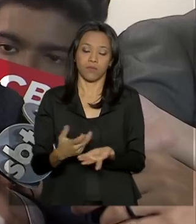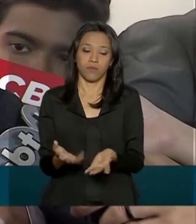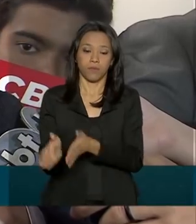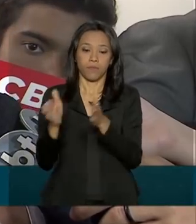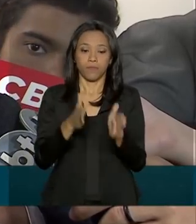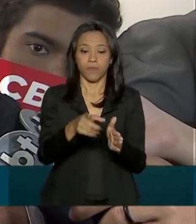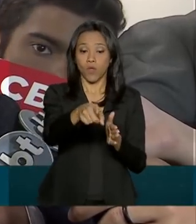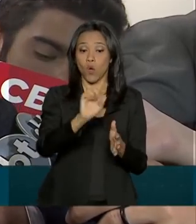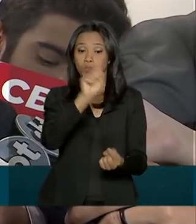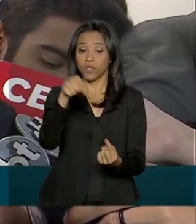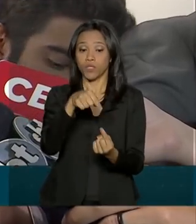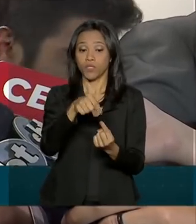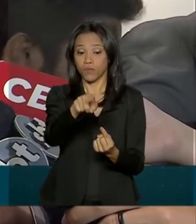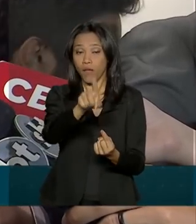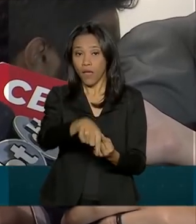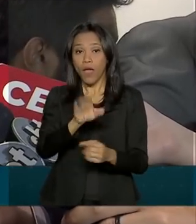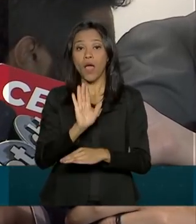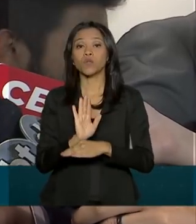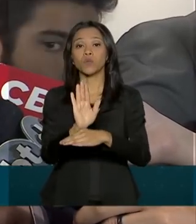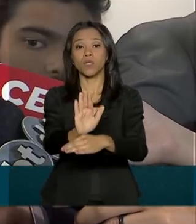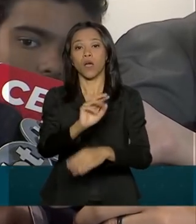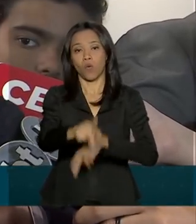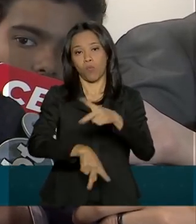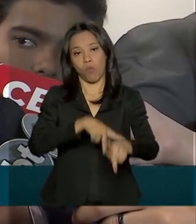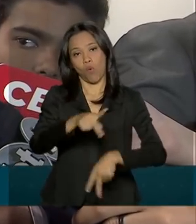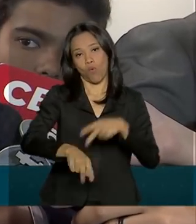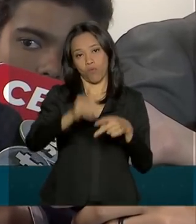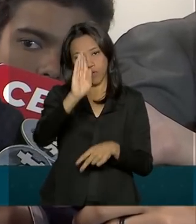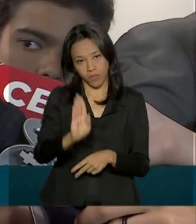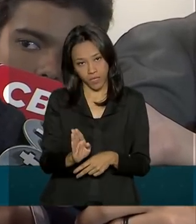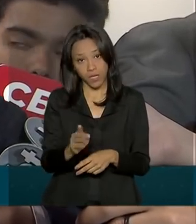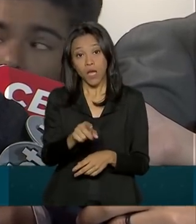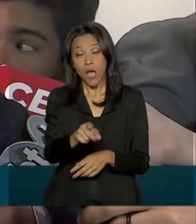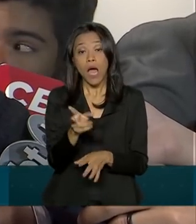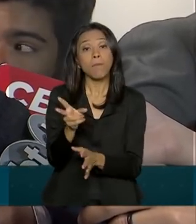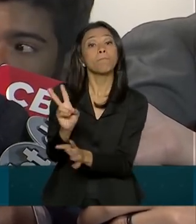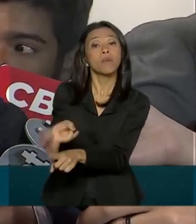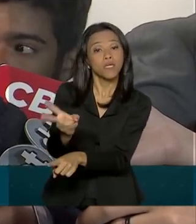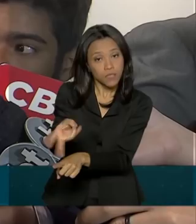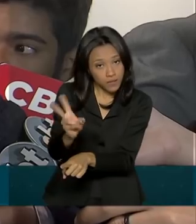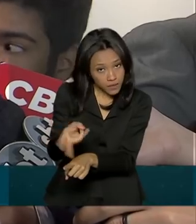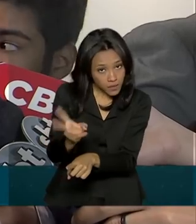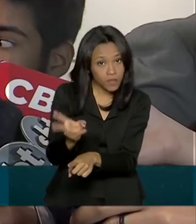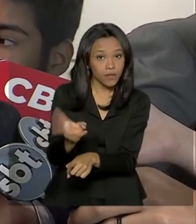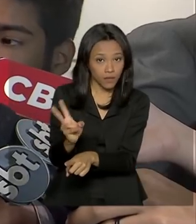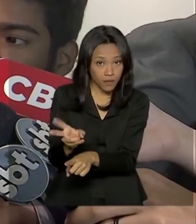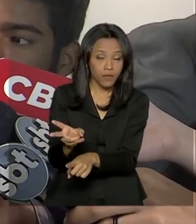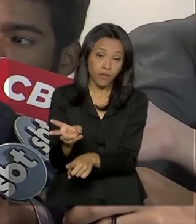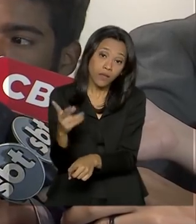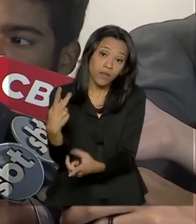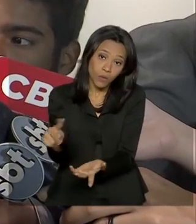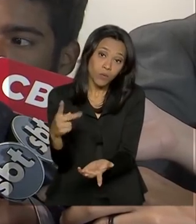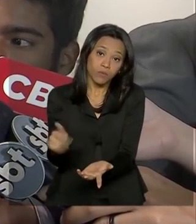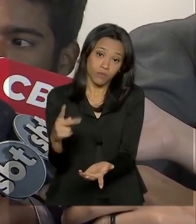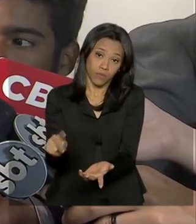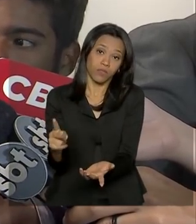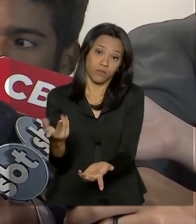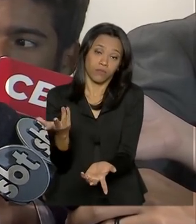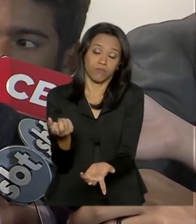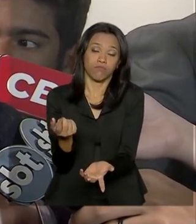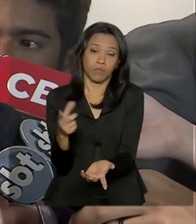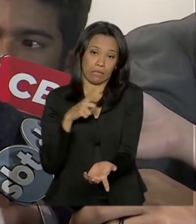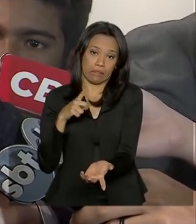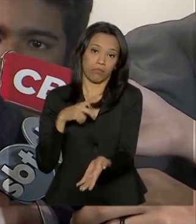ajudar a população brasileira a manter o seu bem financeiro mais valioso e